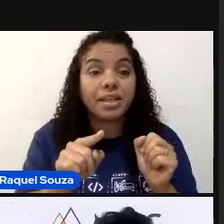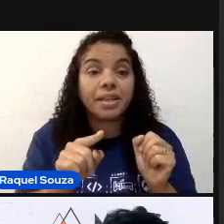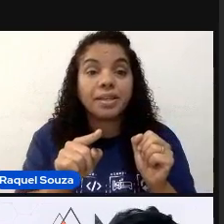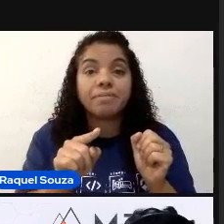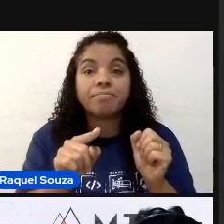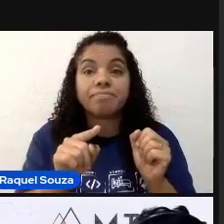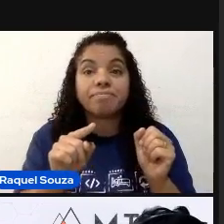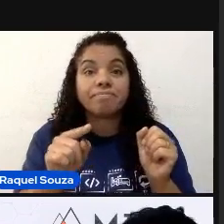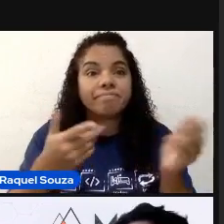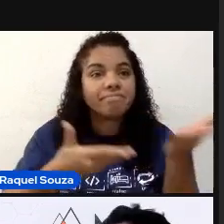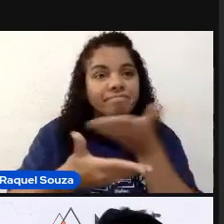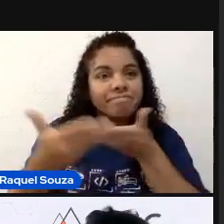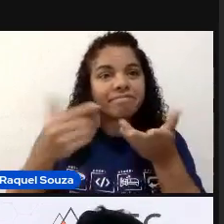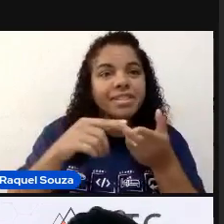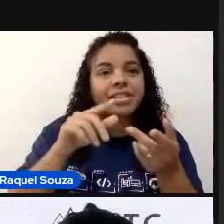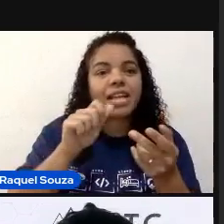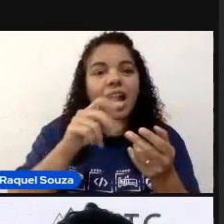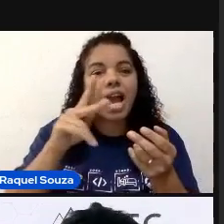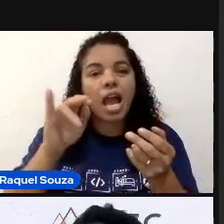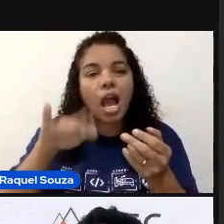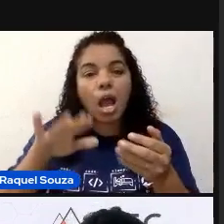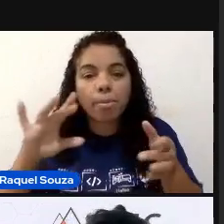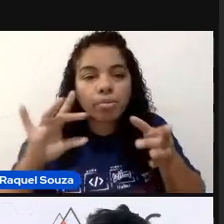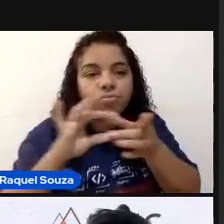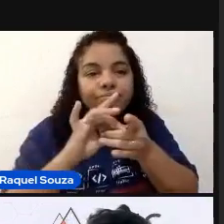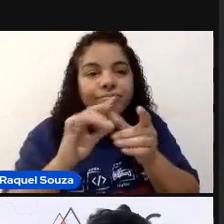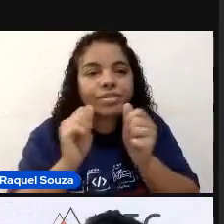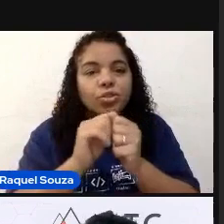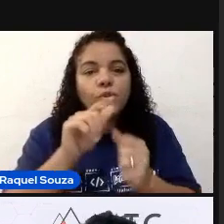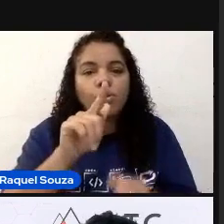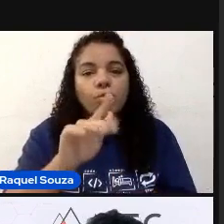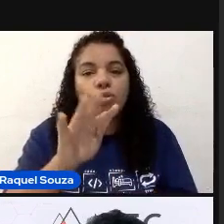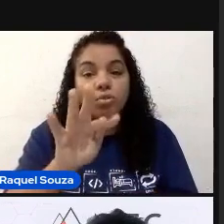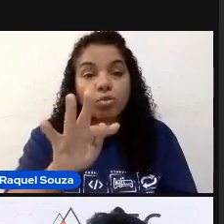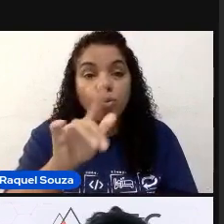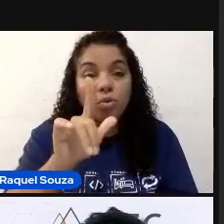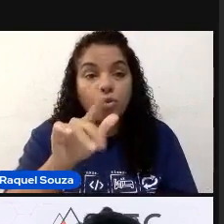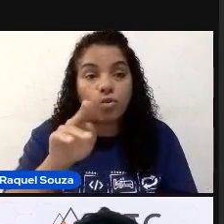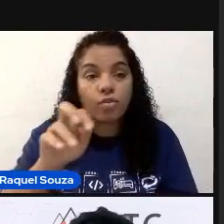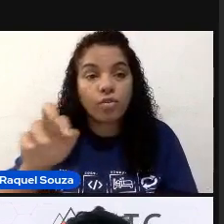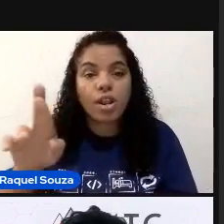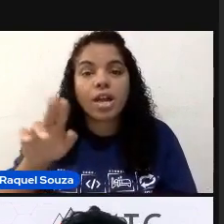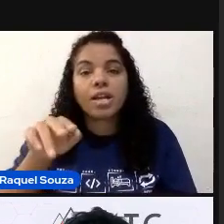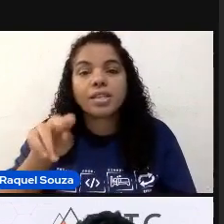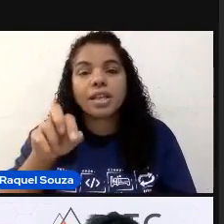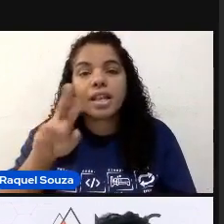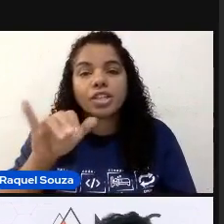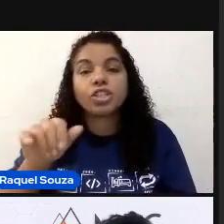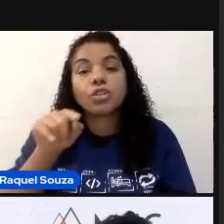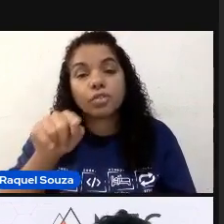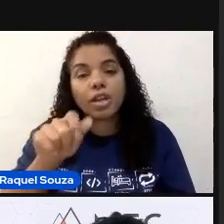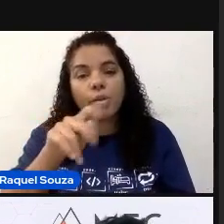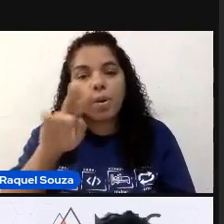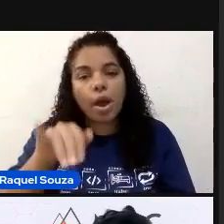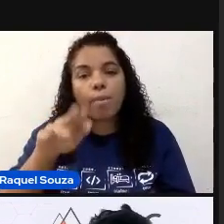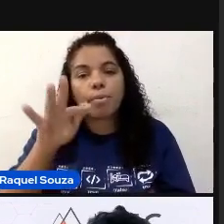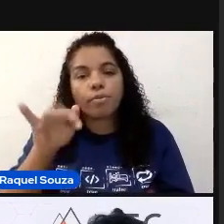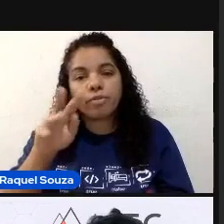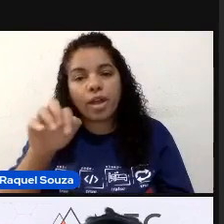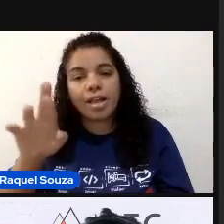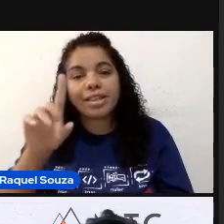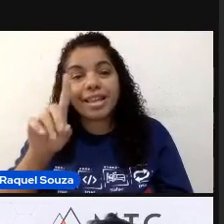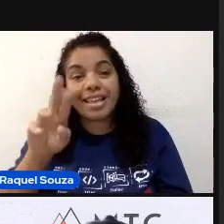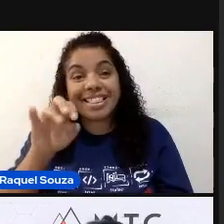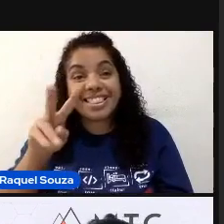Interagir o seu Appium diretamente com o Flutter. Nativamente. Então, é o Appium Flutter Driver. Muitas